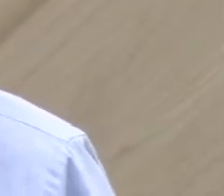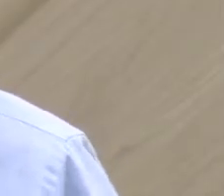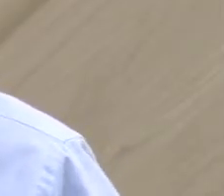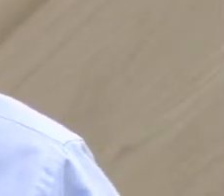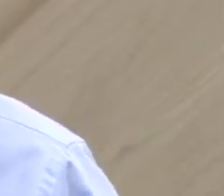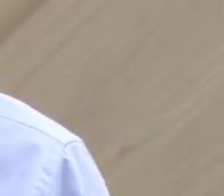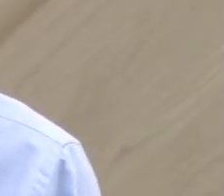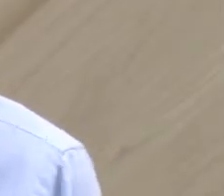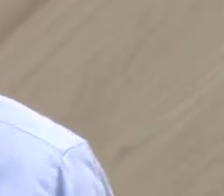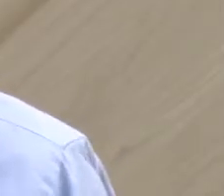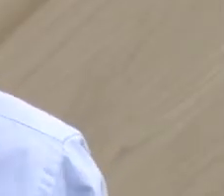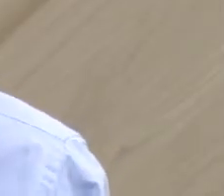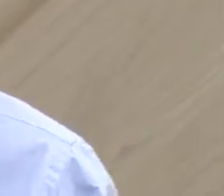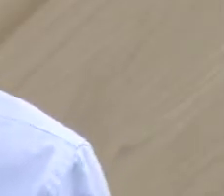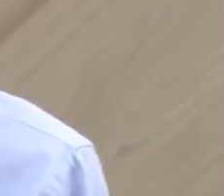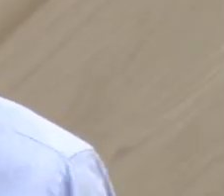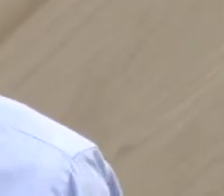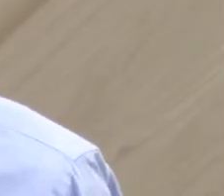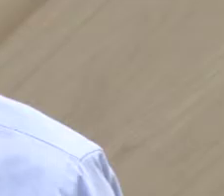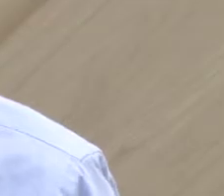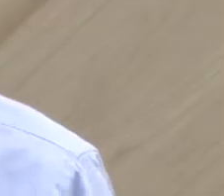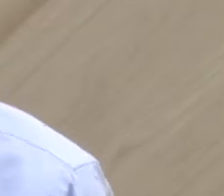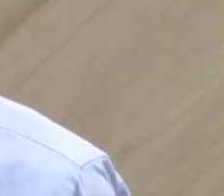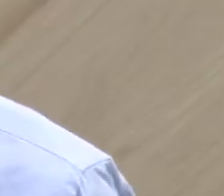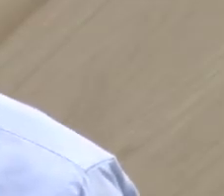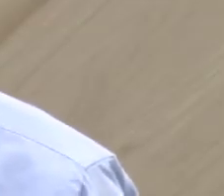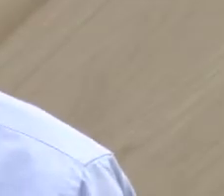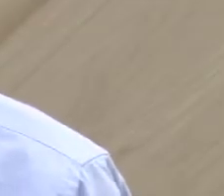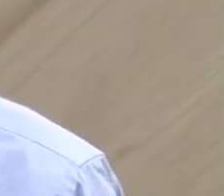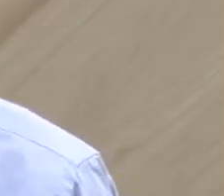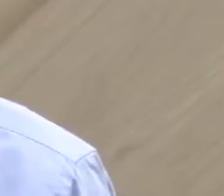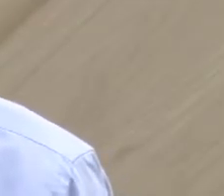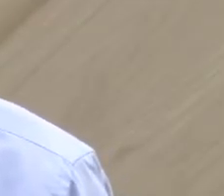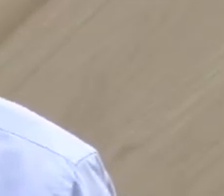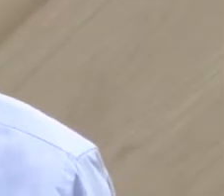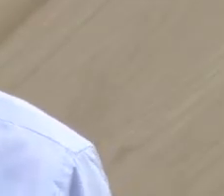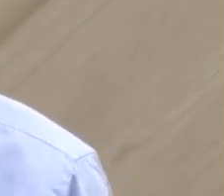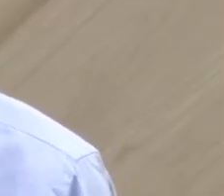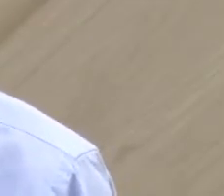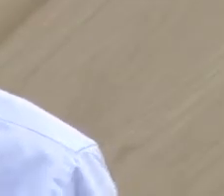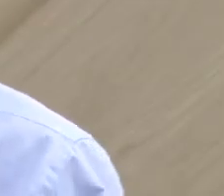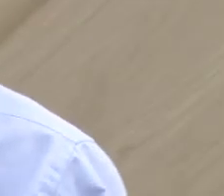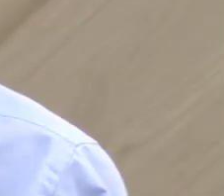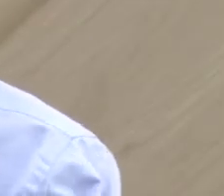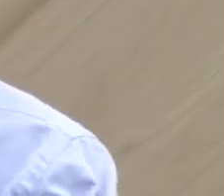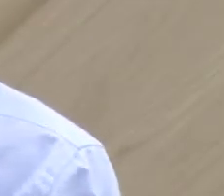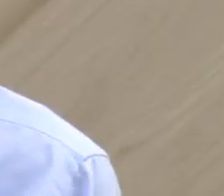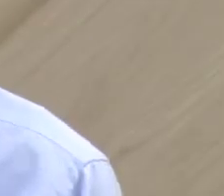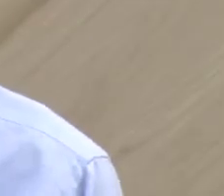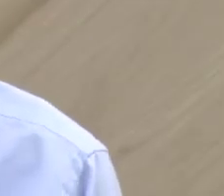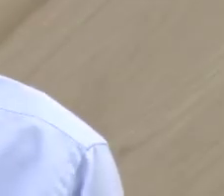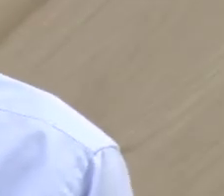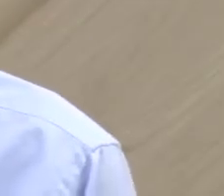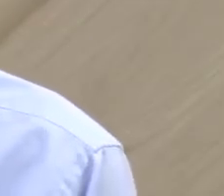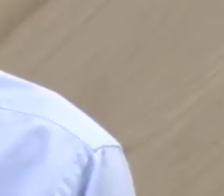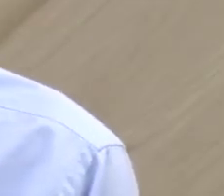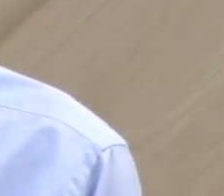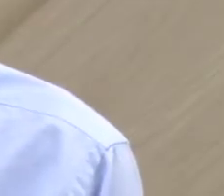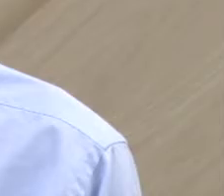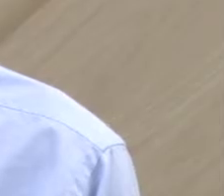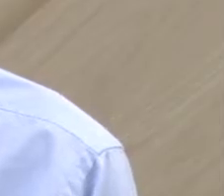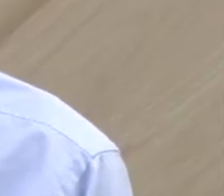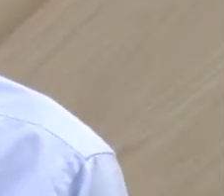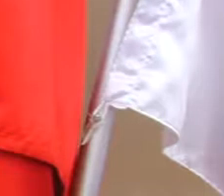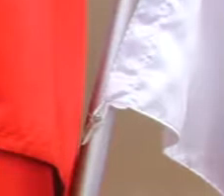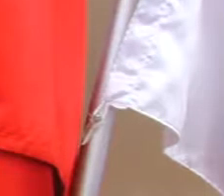né, seja falando no rádio, seja falando na televisão, ou orientando os meus alunos. Então, eu fico muito contente de poder passar isso para a população em geral.